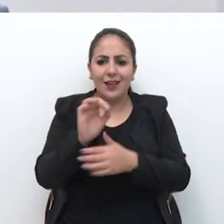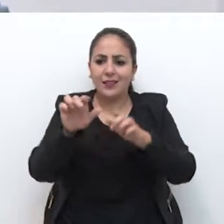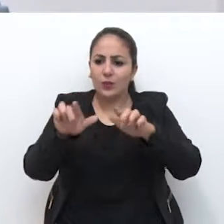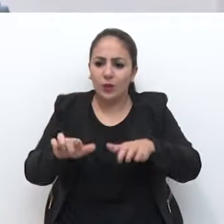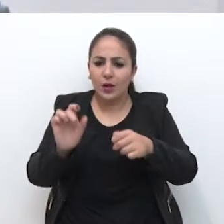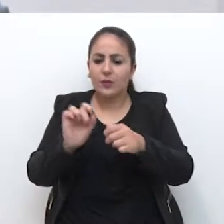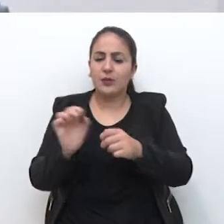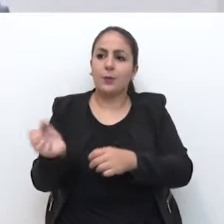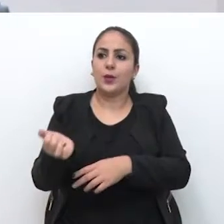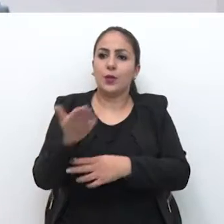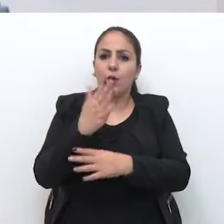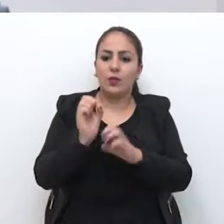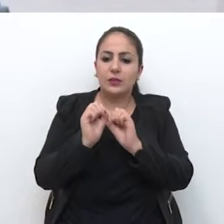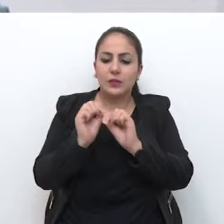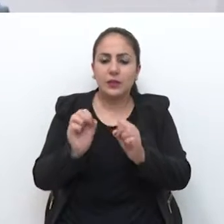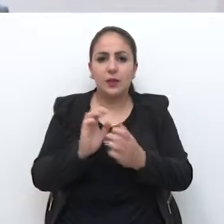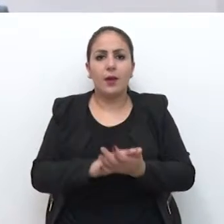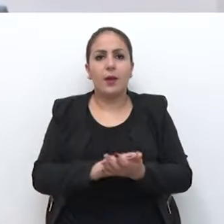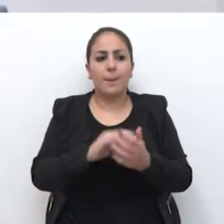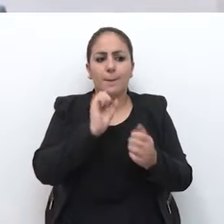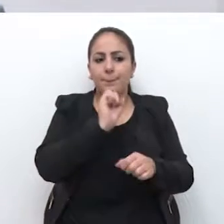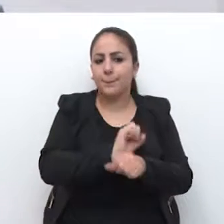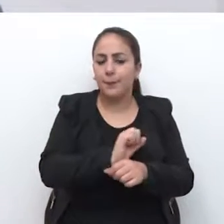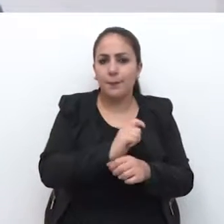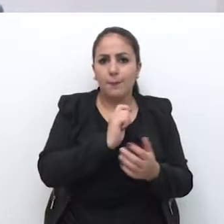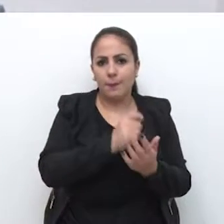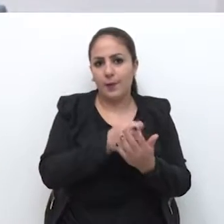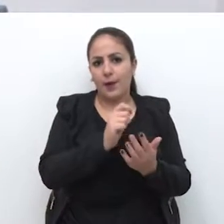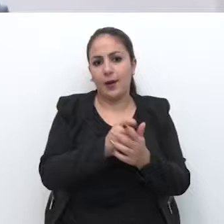mais uma secretaria, parar de pagar aluguel.